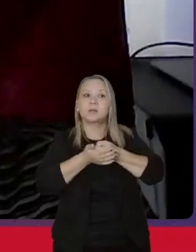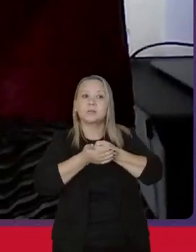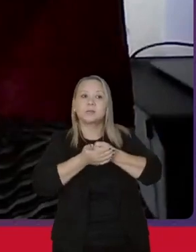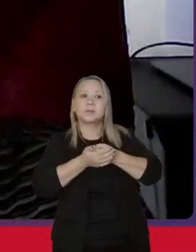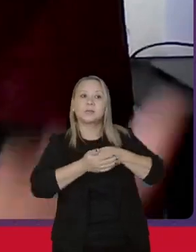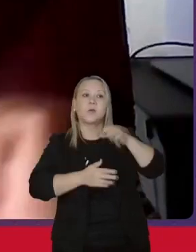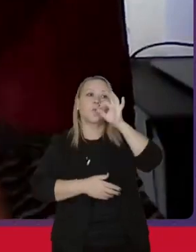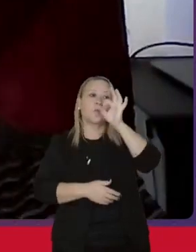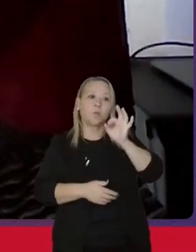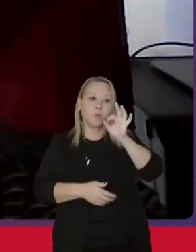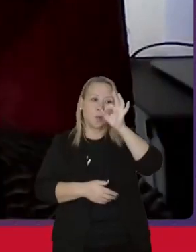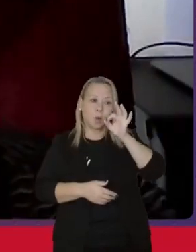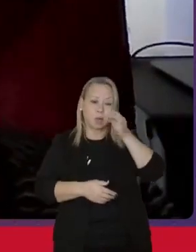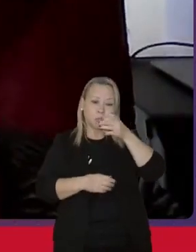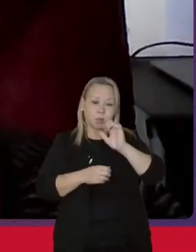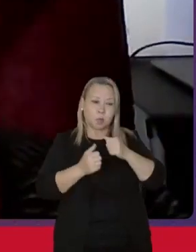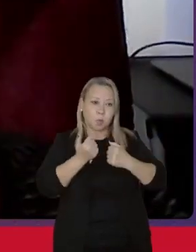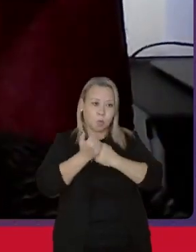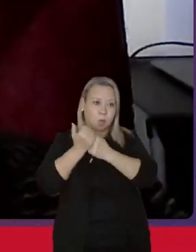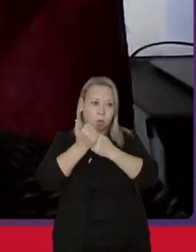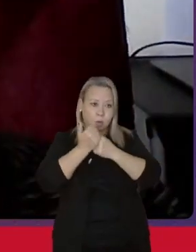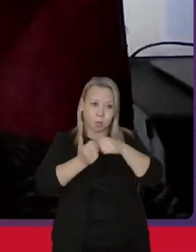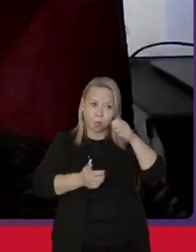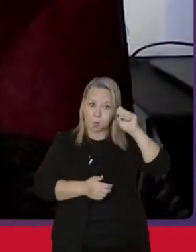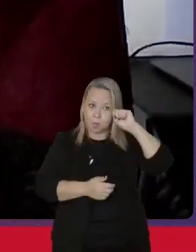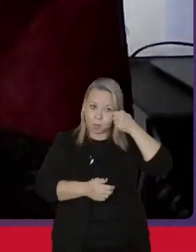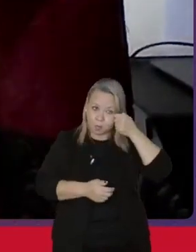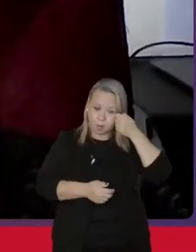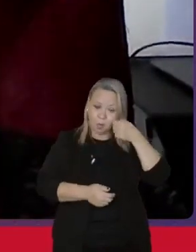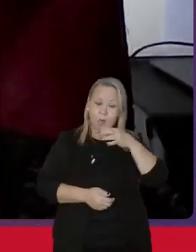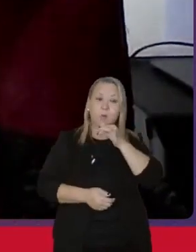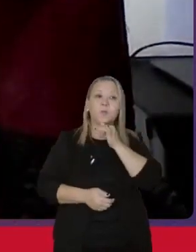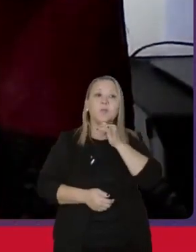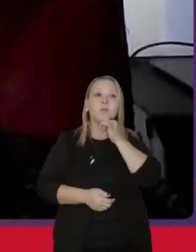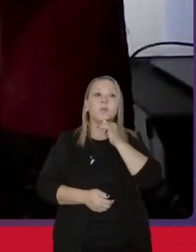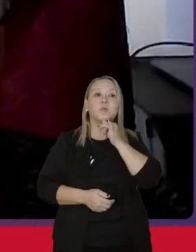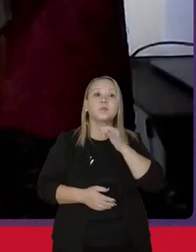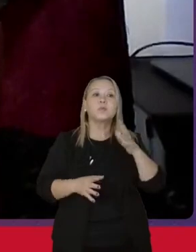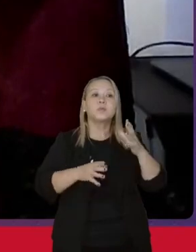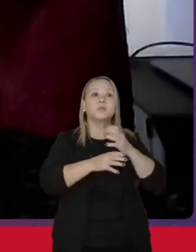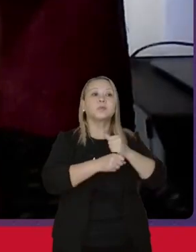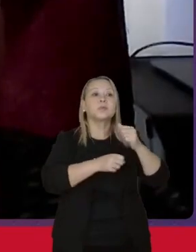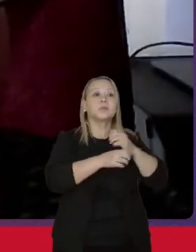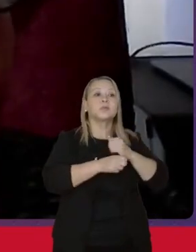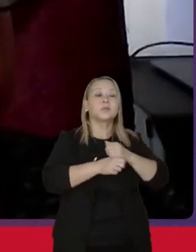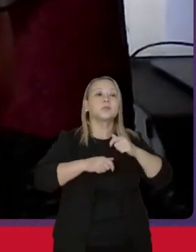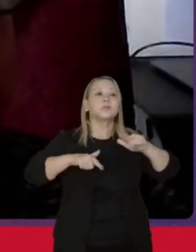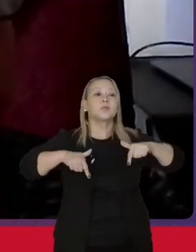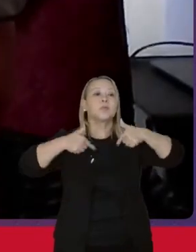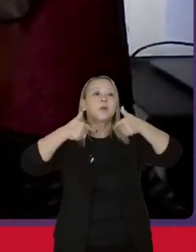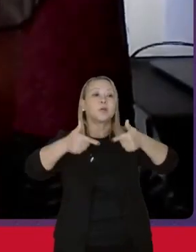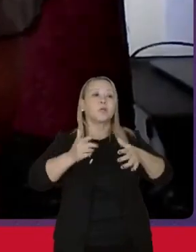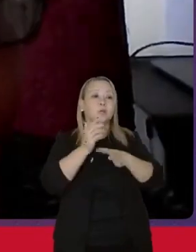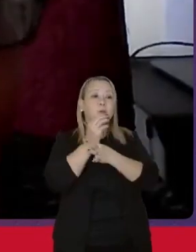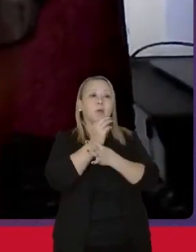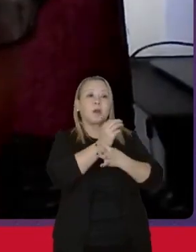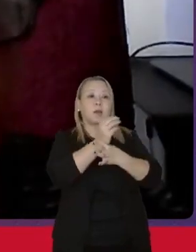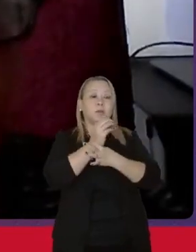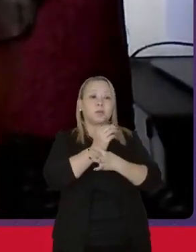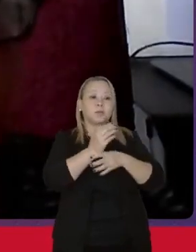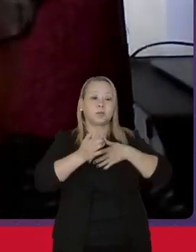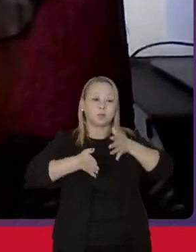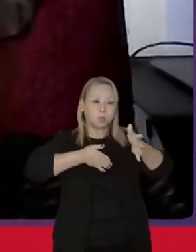cotas, como eu exemplifiquei anteriormente, elas se somam a esta luta pela garantia do